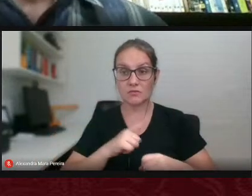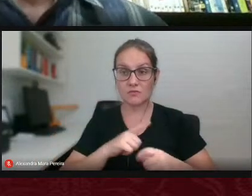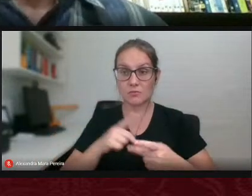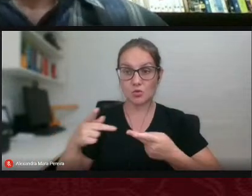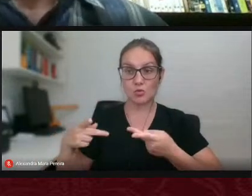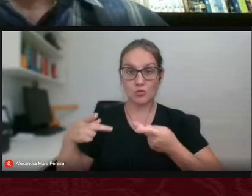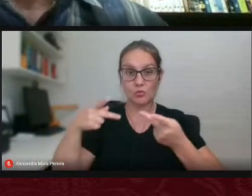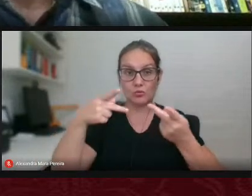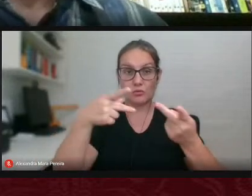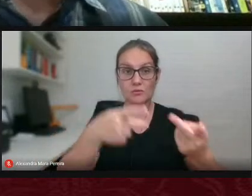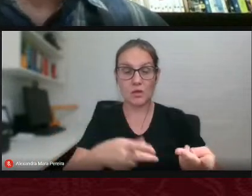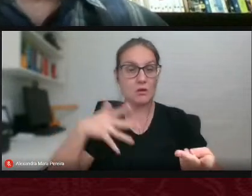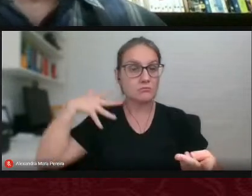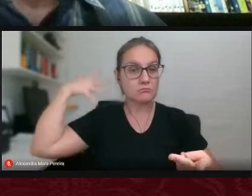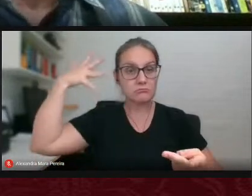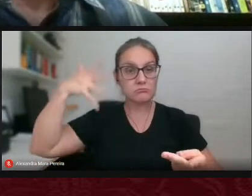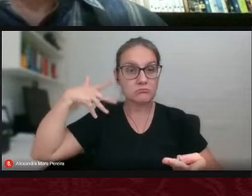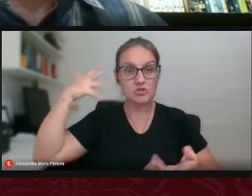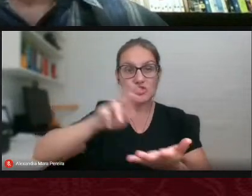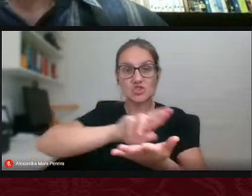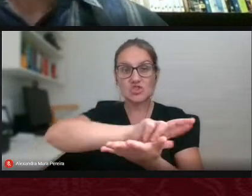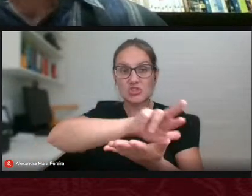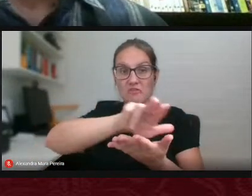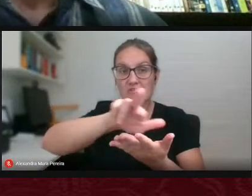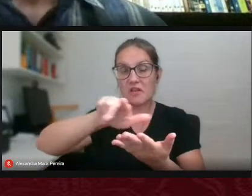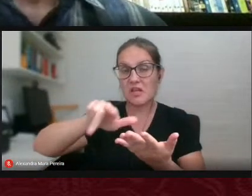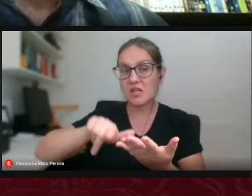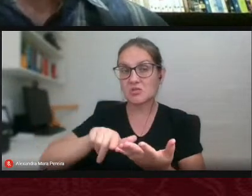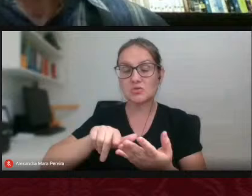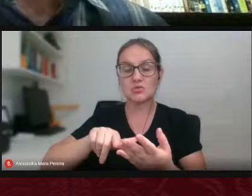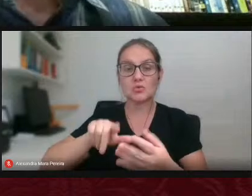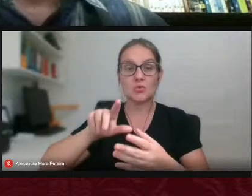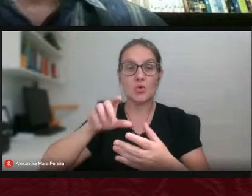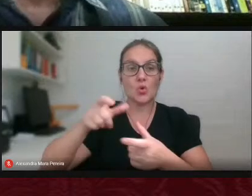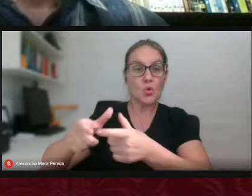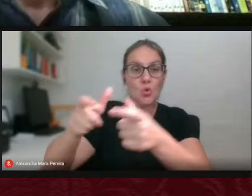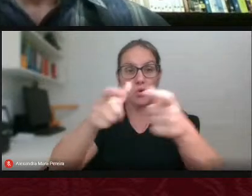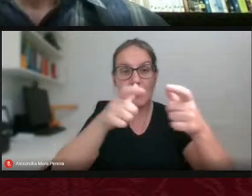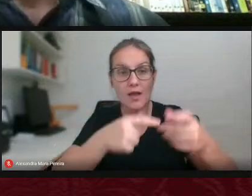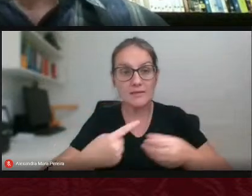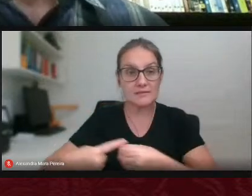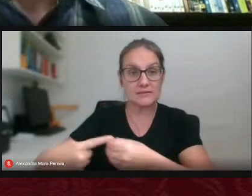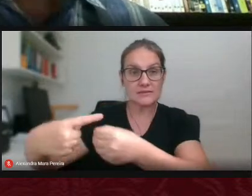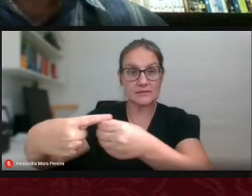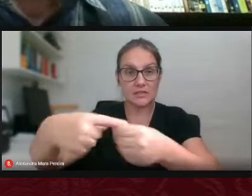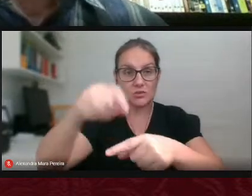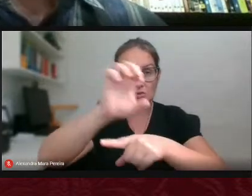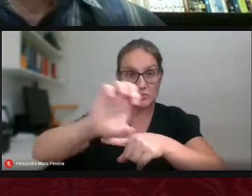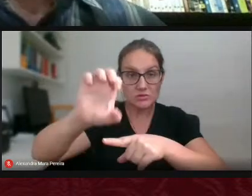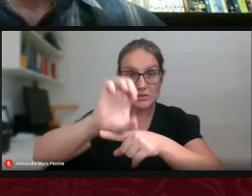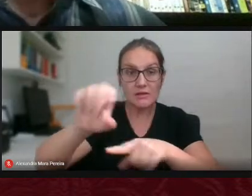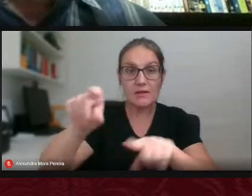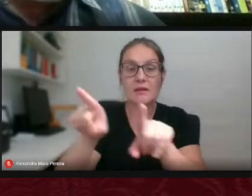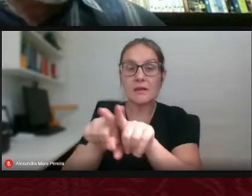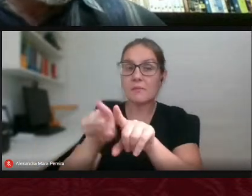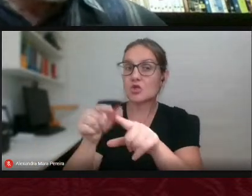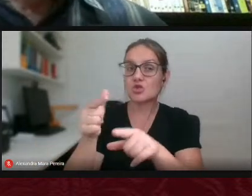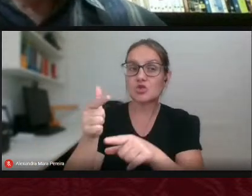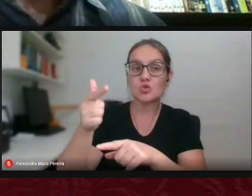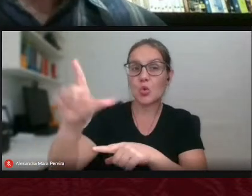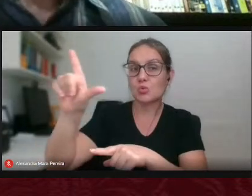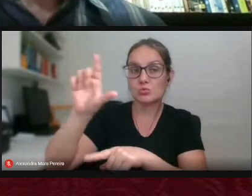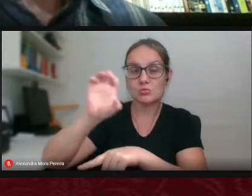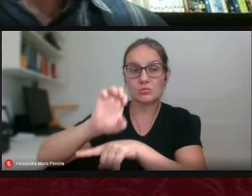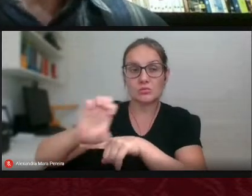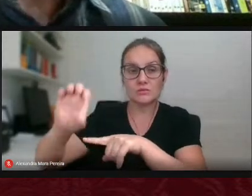pessoas oriundas de diversos quadrantes do Estado diversos municípios e também ainda até de fora do Estado foi um